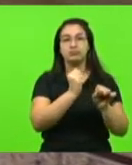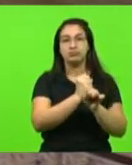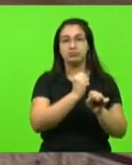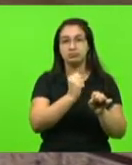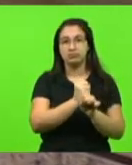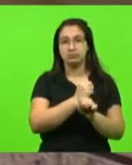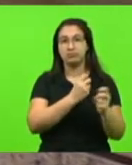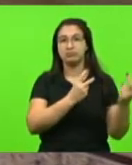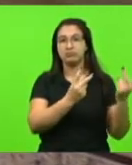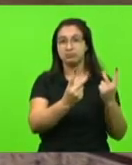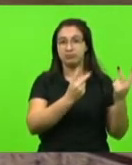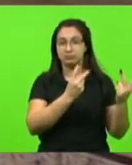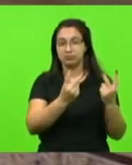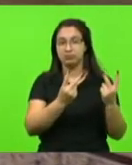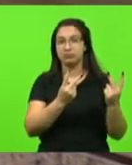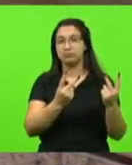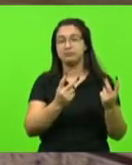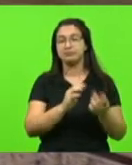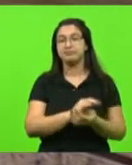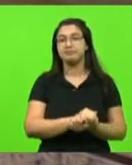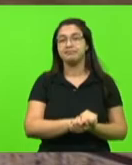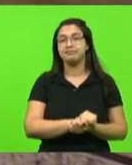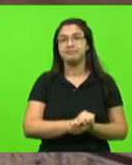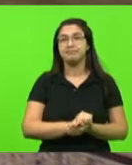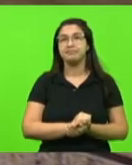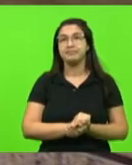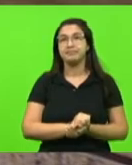dupla, e ser tudo duplicado à mão única.